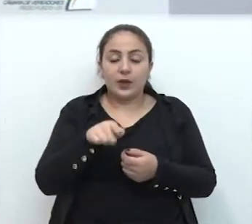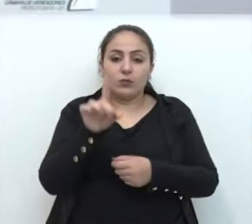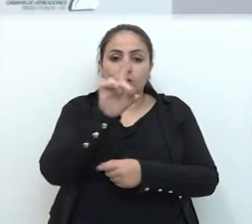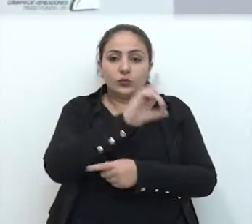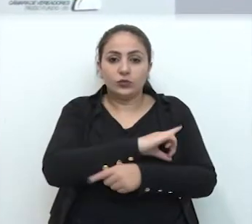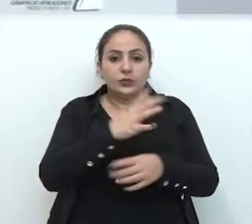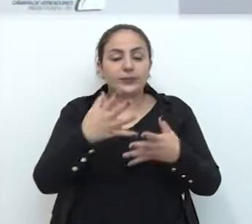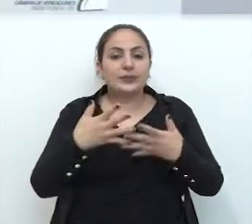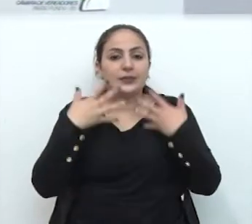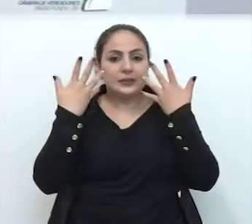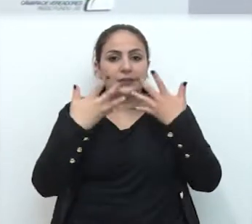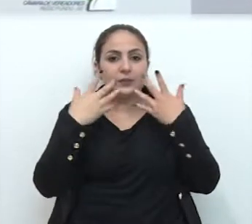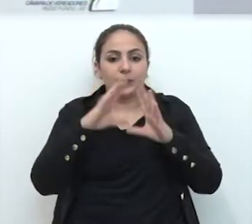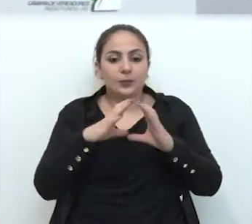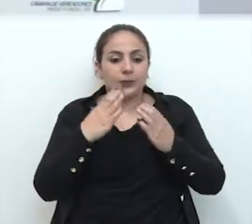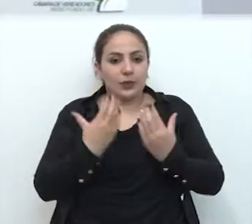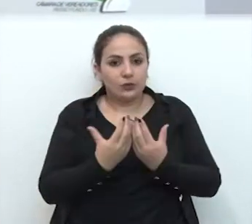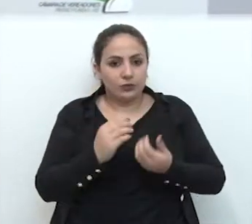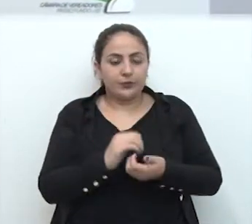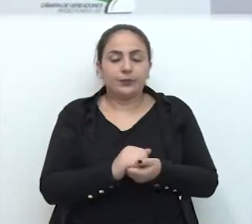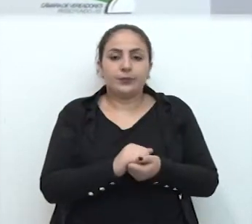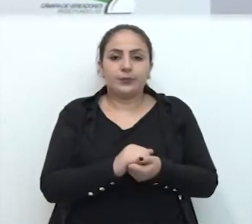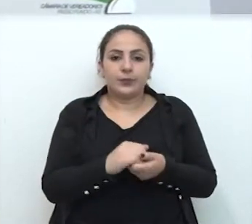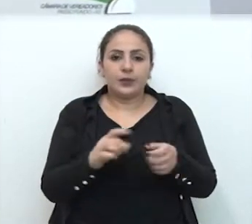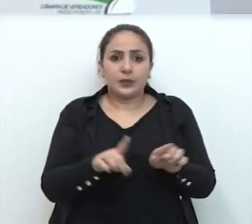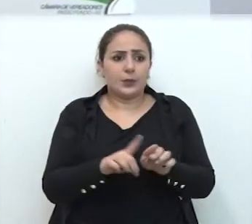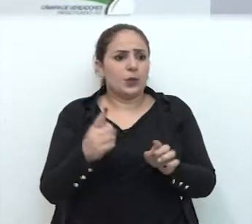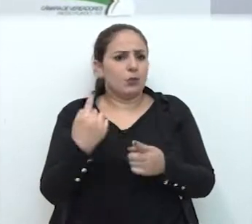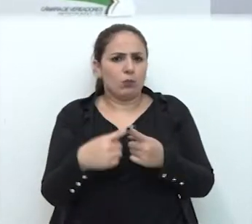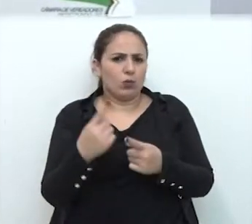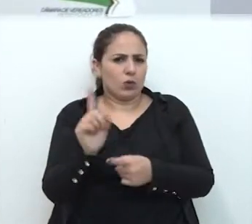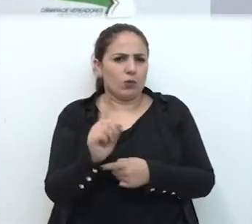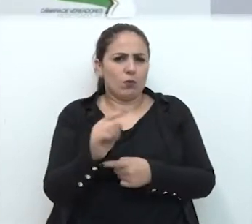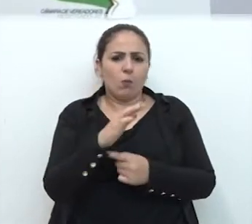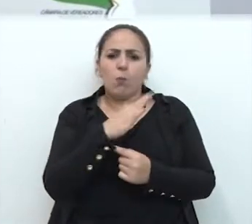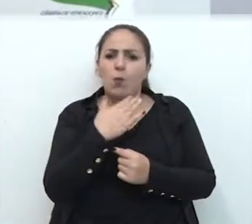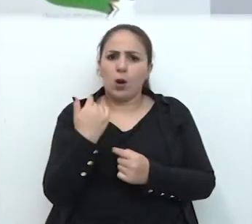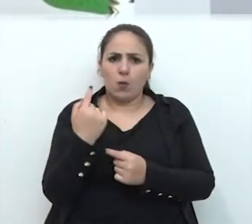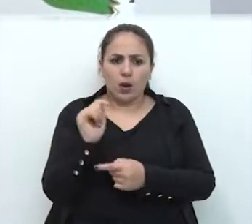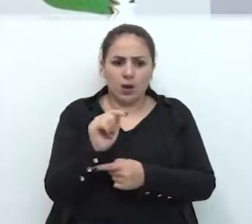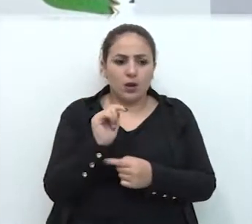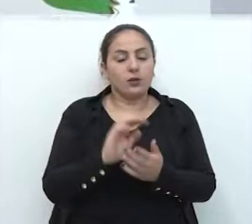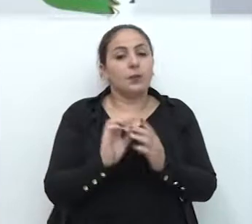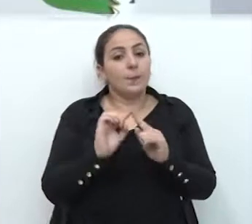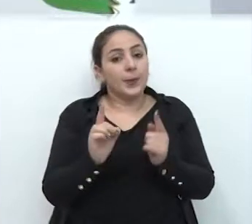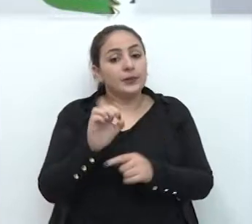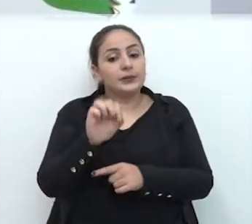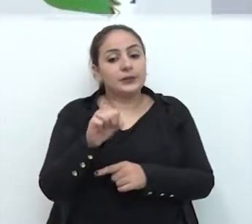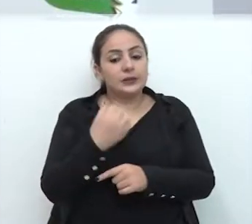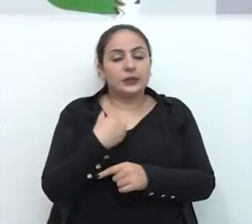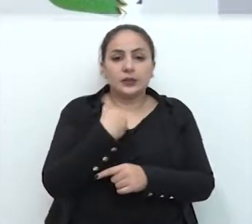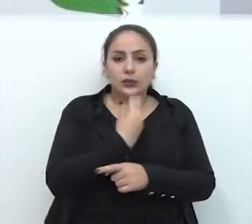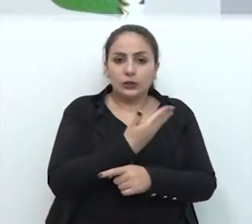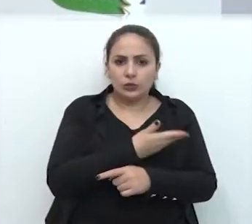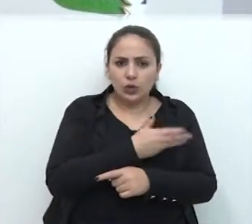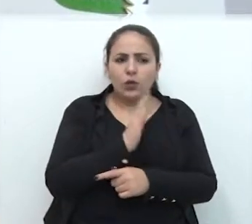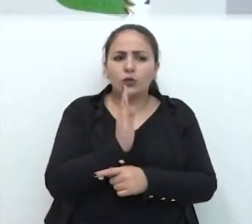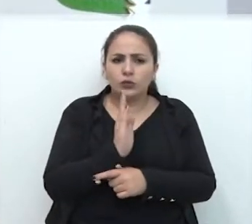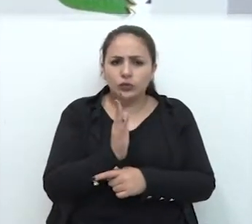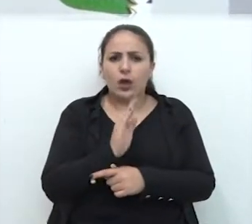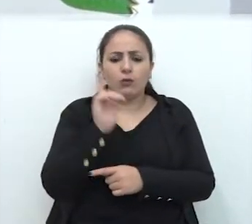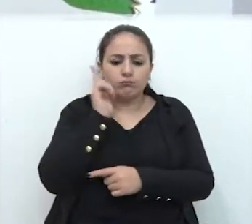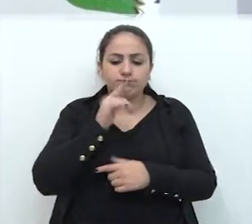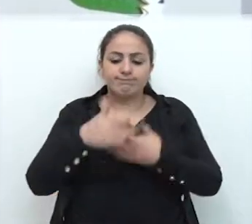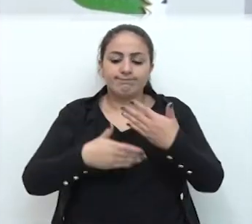data alegre para a comunidade, e não por causa da morte dele, mas sim pelo que nós temos já de alguns